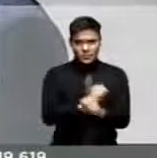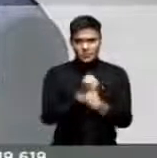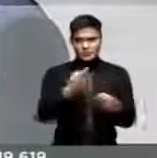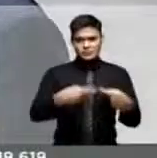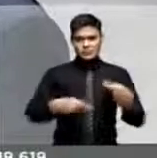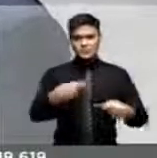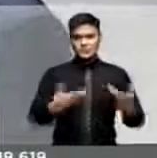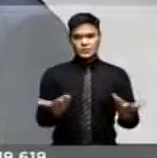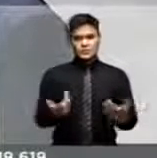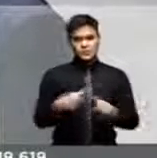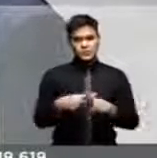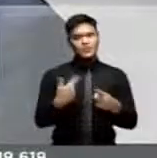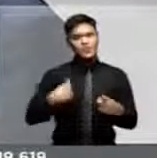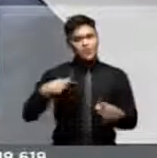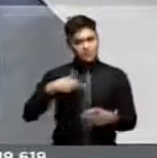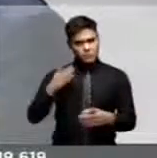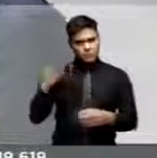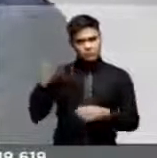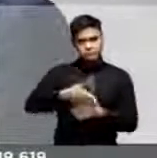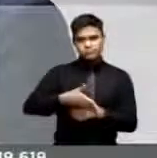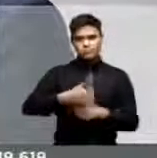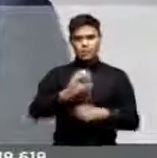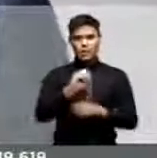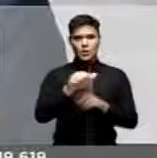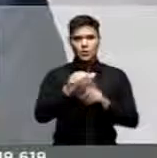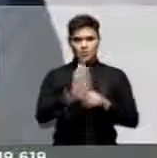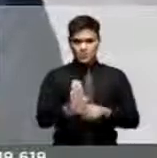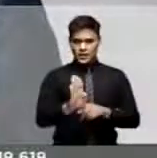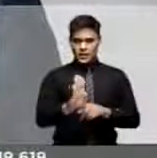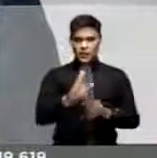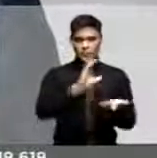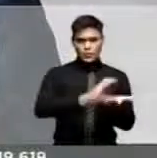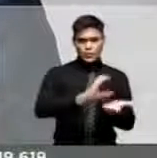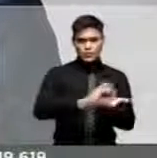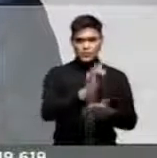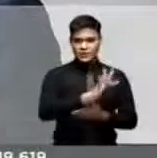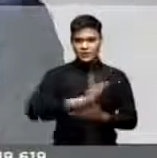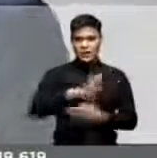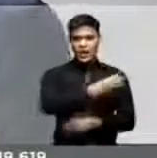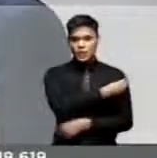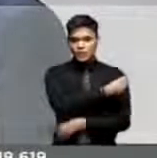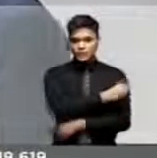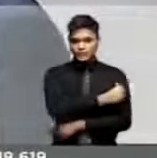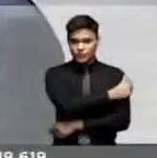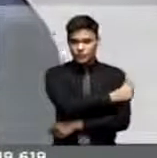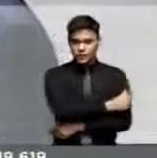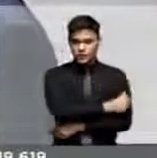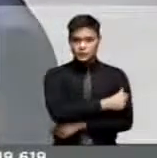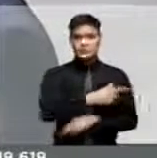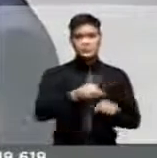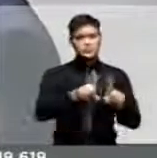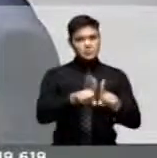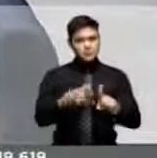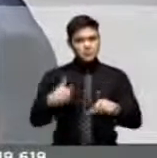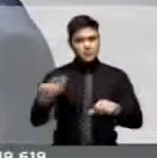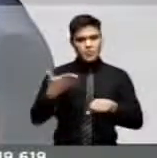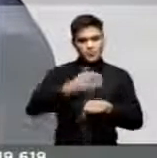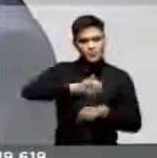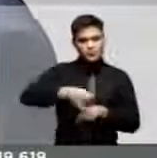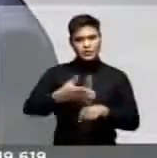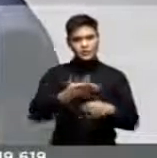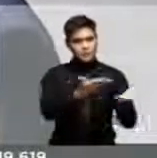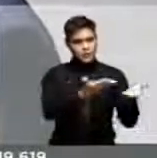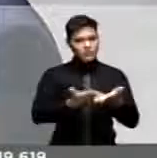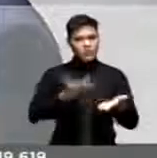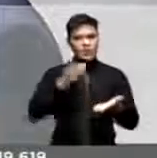Nesse sentido, nós vamos ter esse encontro do Conselho Federal de Enfermagem e nós aproveitamos para convidar